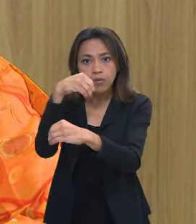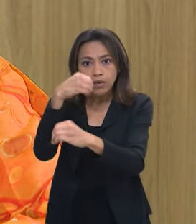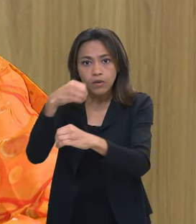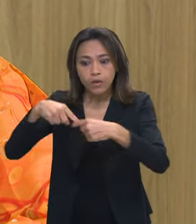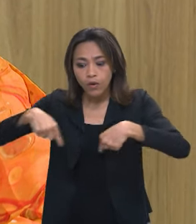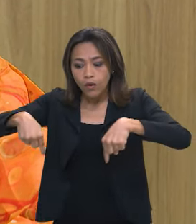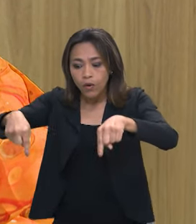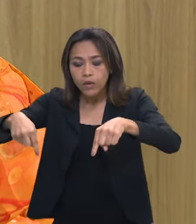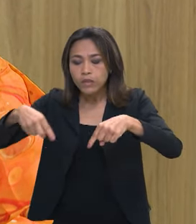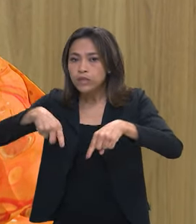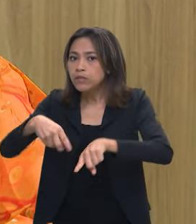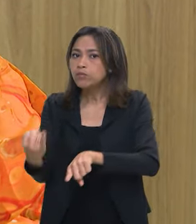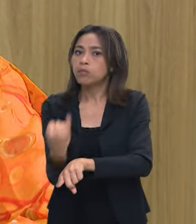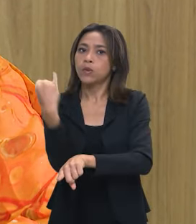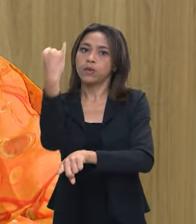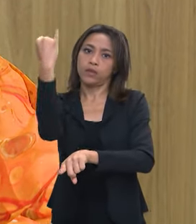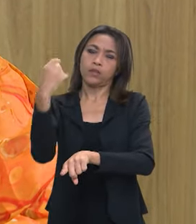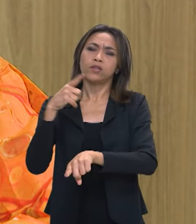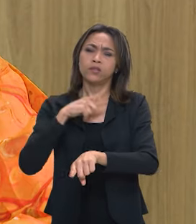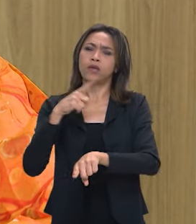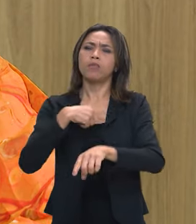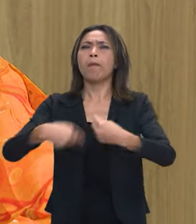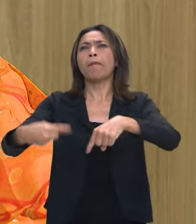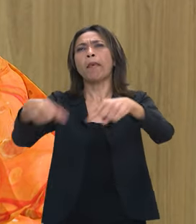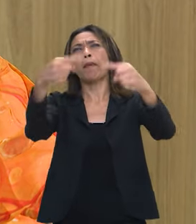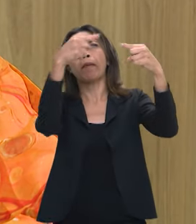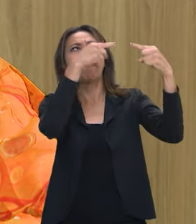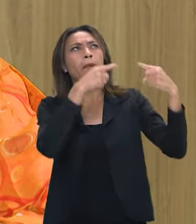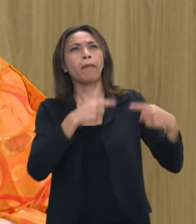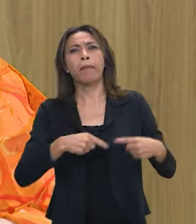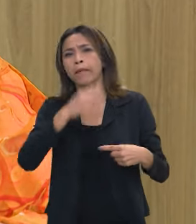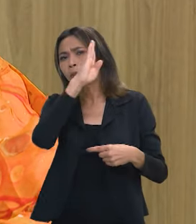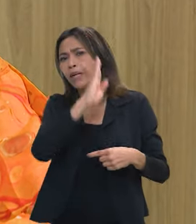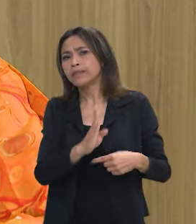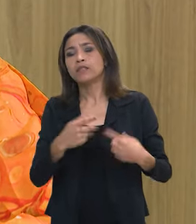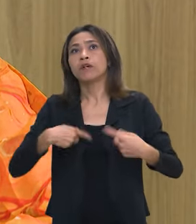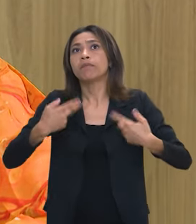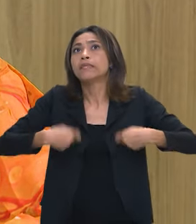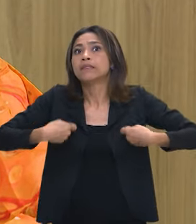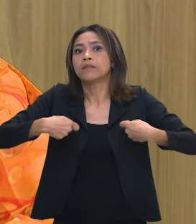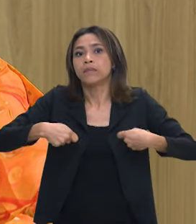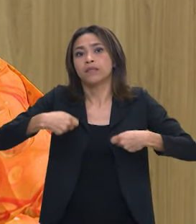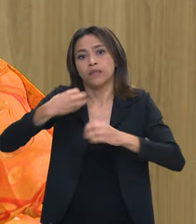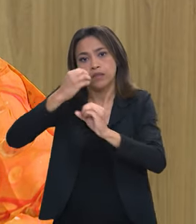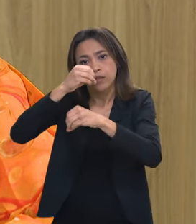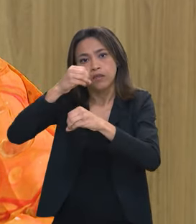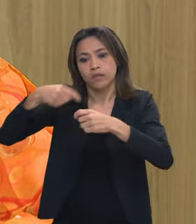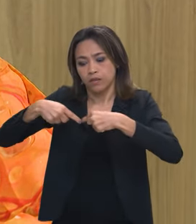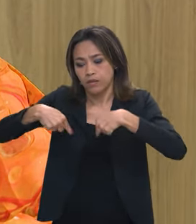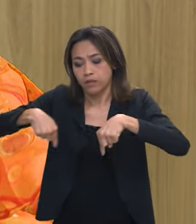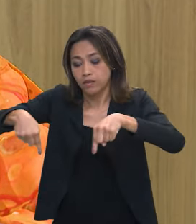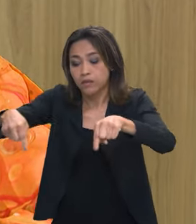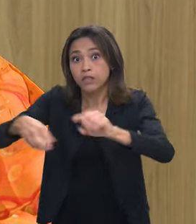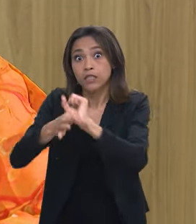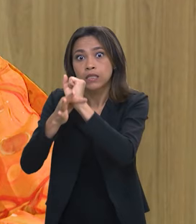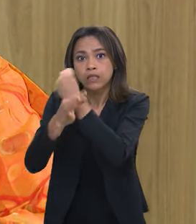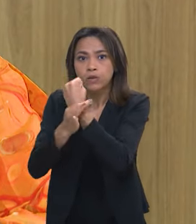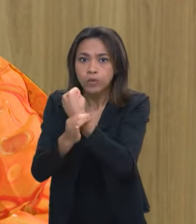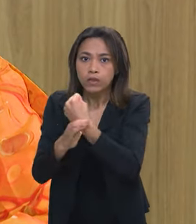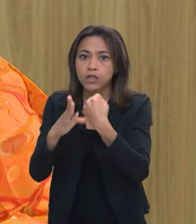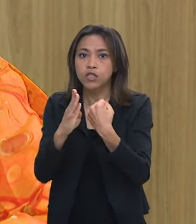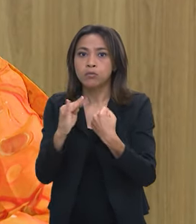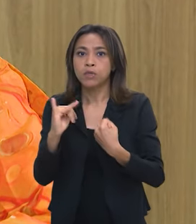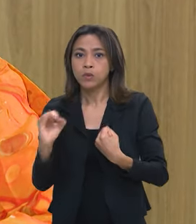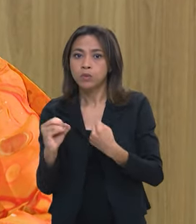importância extrema há muito se discute no Brasil a necessidade de um laboratório quando a gente diz